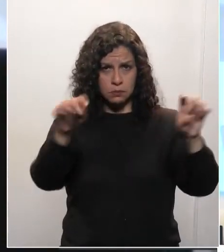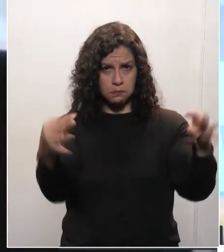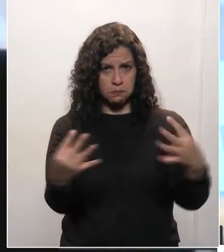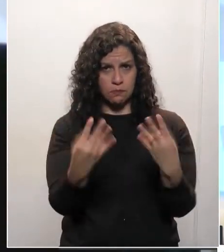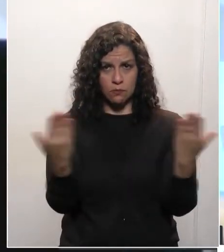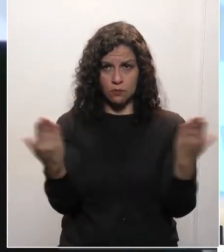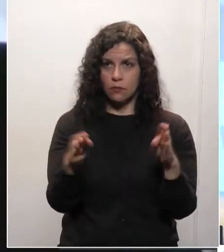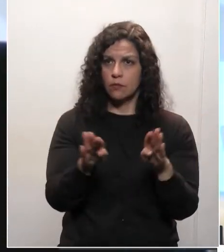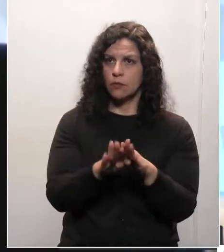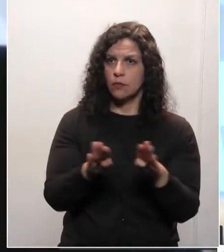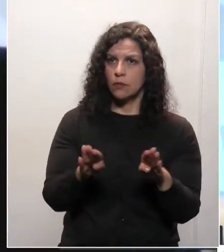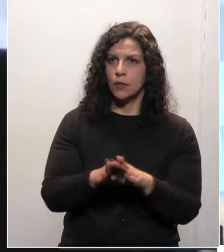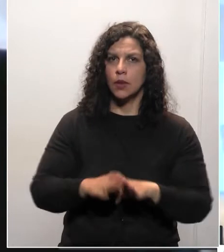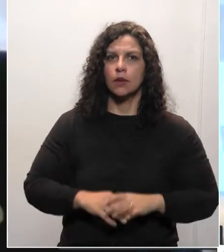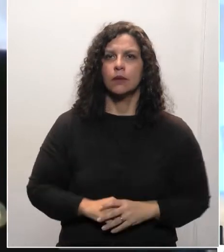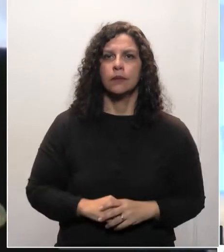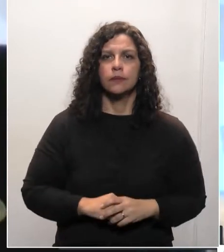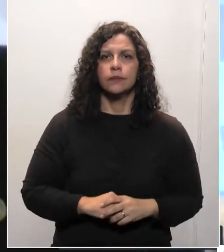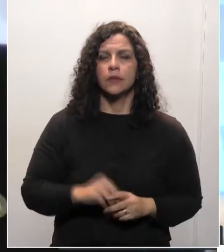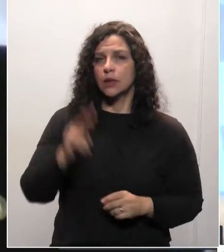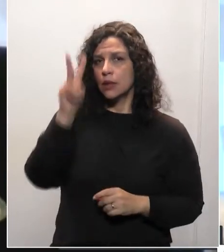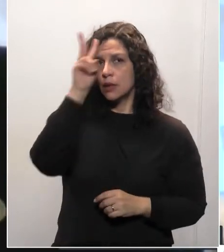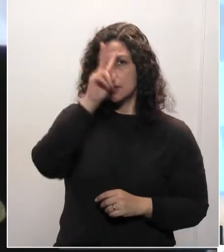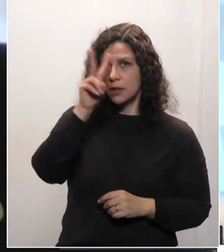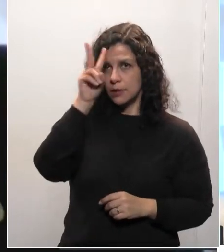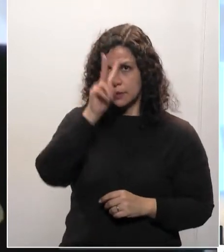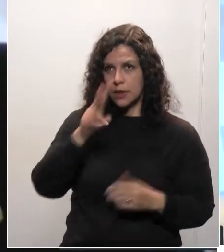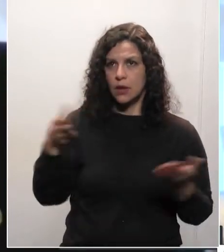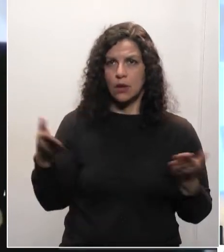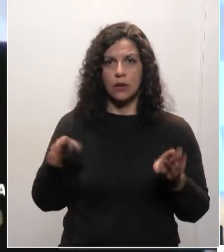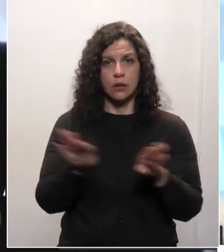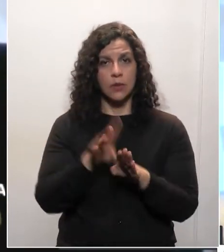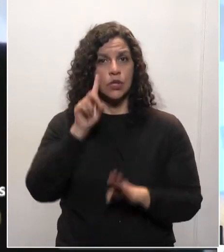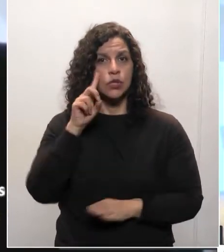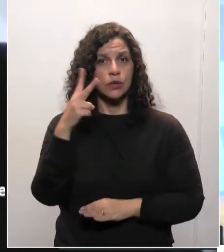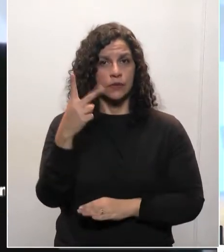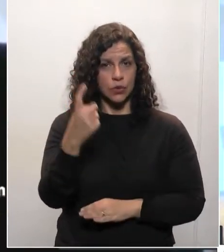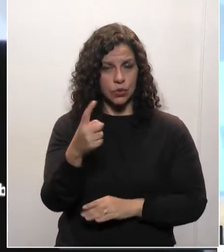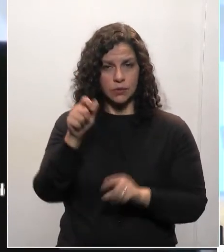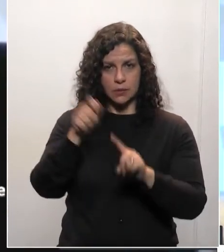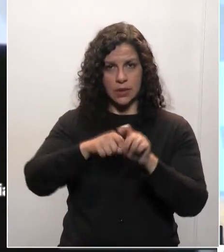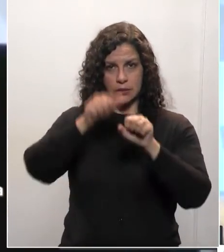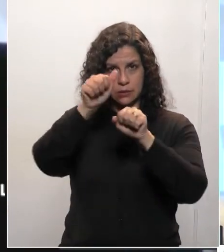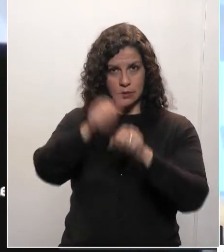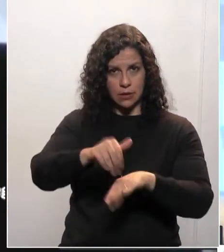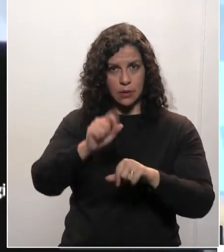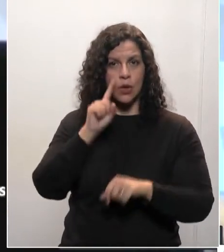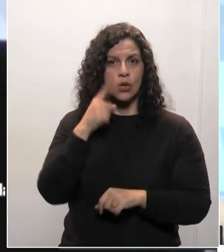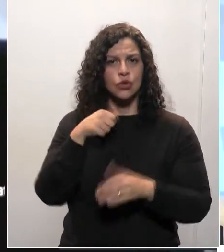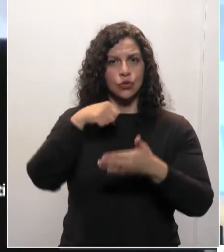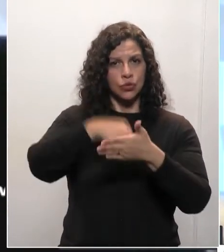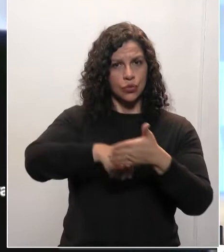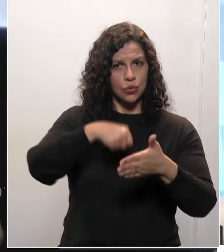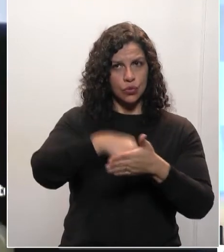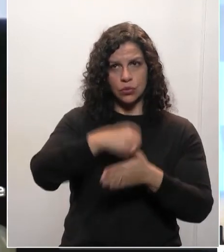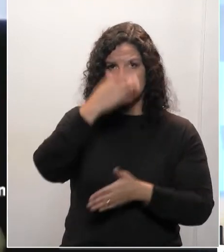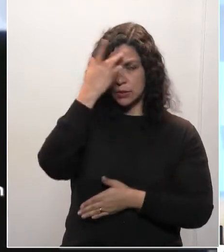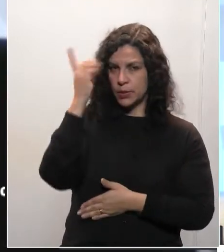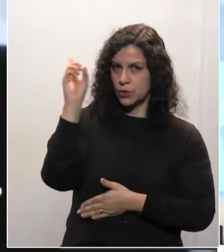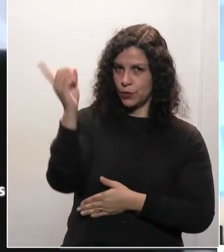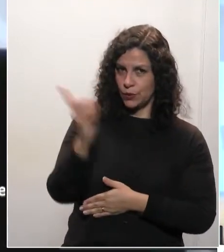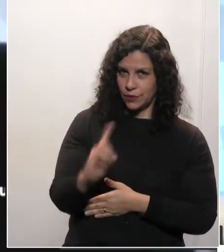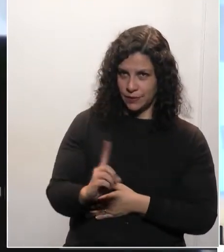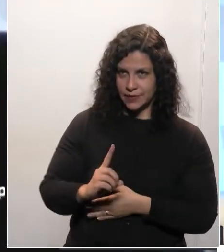nos assiste. Também querendo relembrar que neste dia 21 de setembro, lembramos o Dia Nacional de Luta da Pessoa com